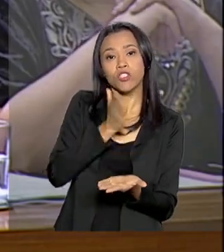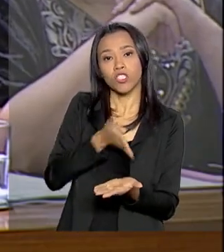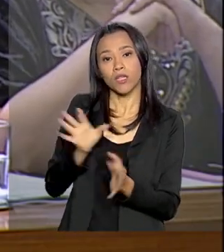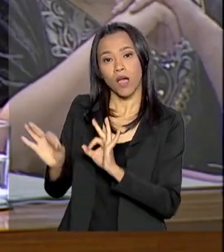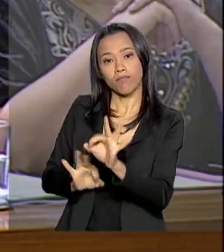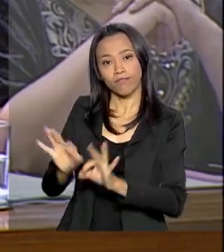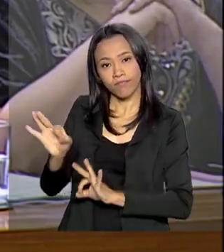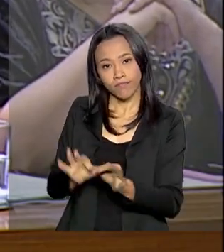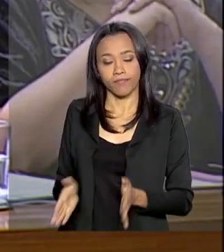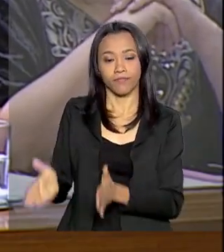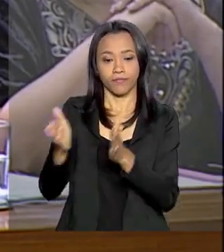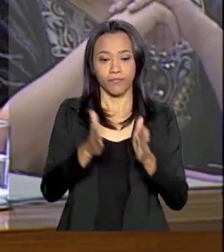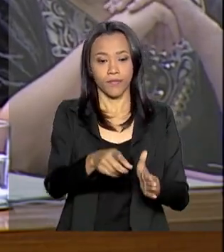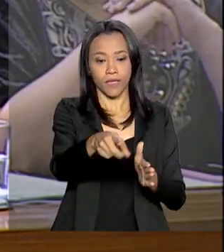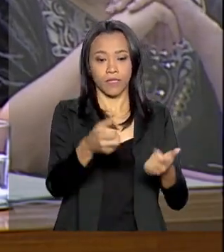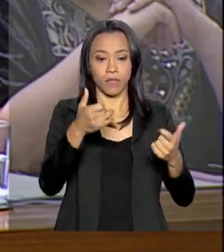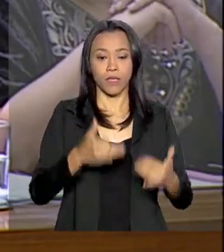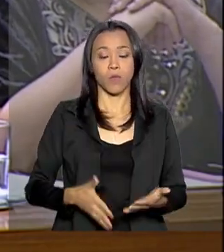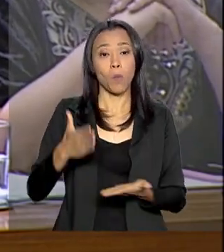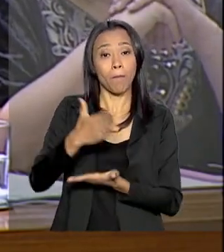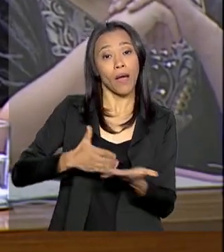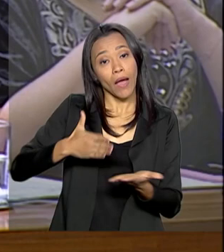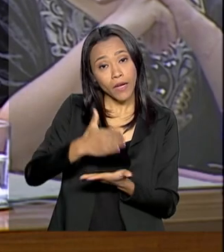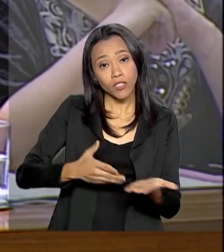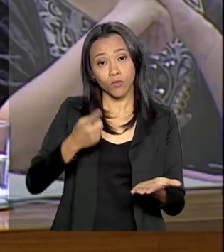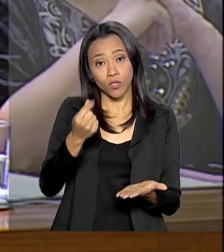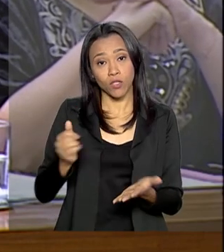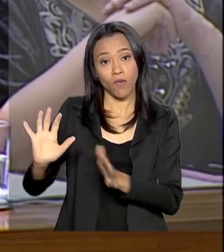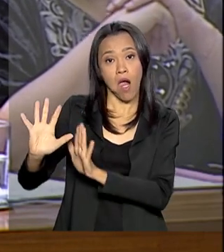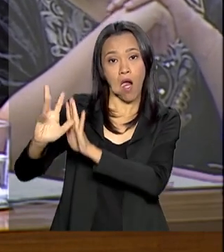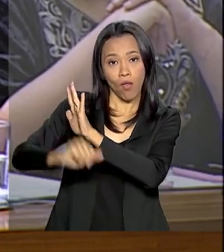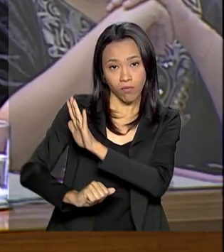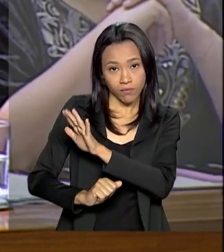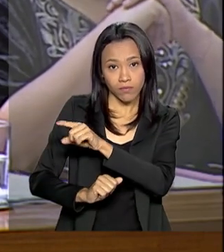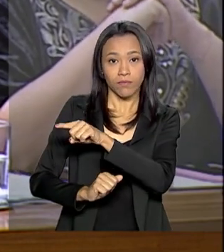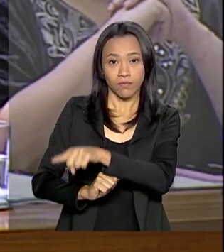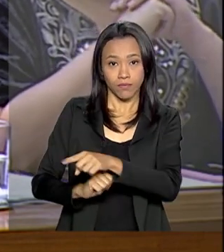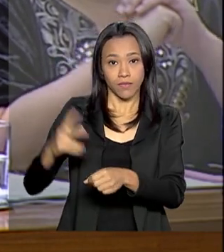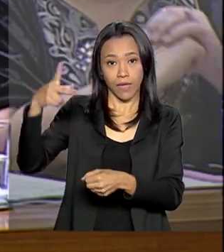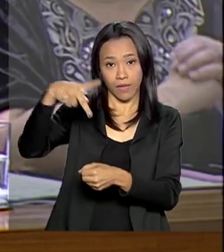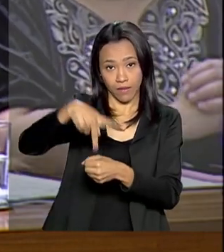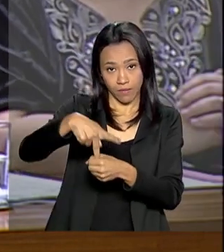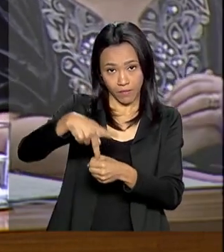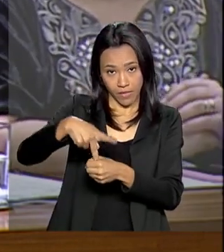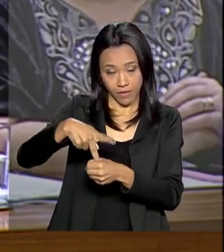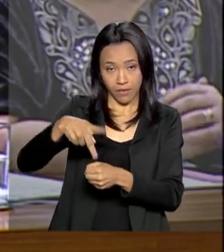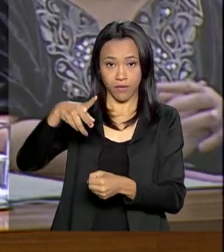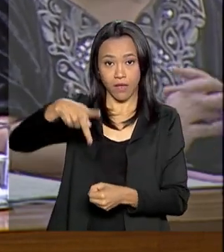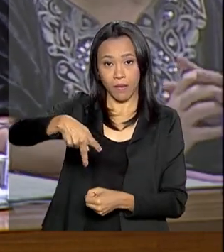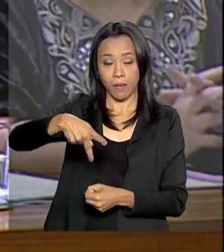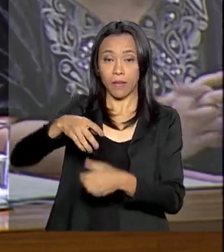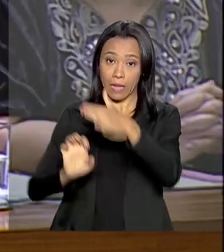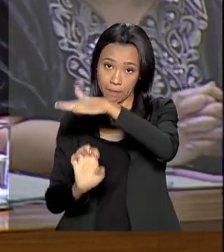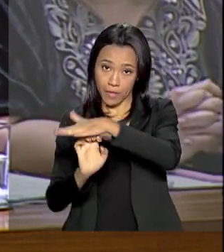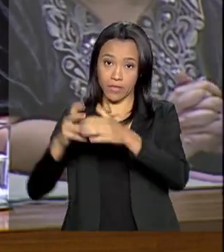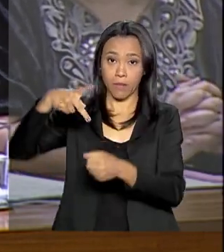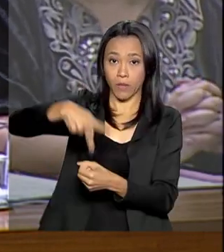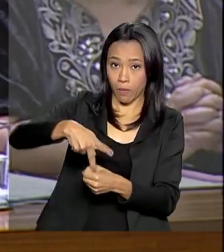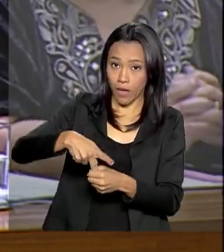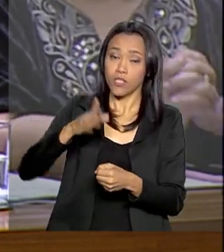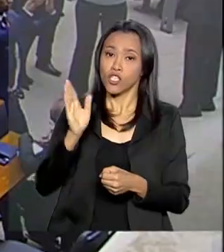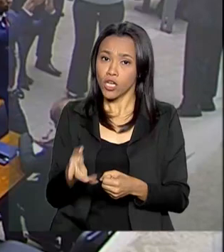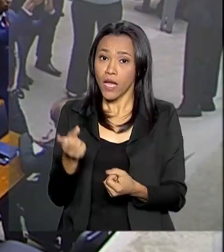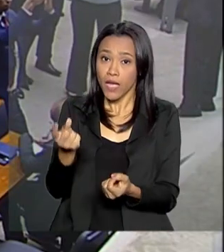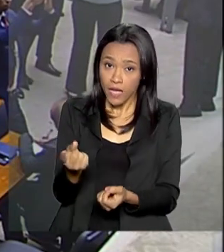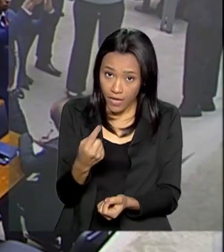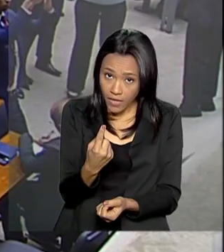Uma parte do dinheiro que foi roubado da Petrobras está sendo recuperado. E já está entrando de volta,